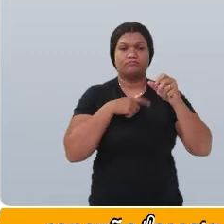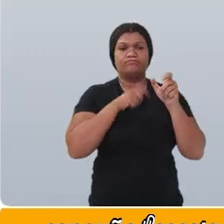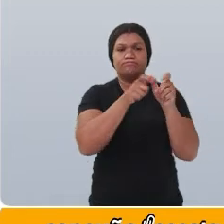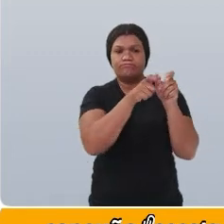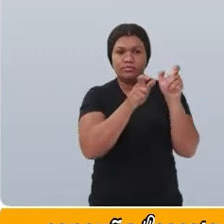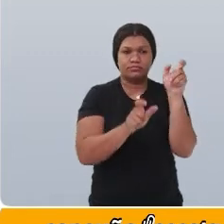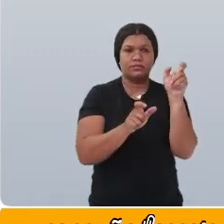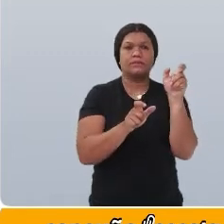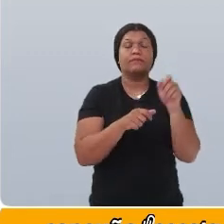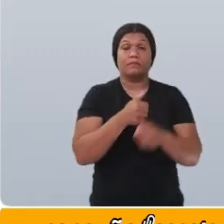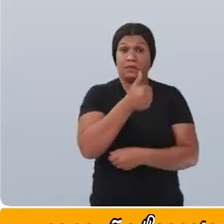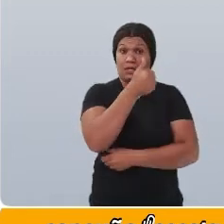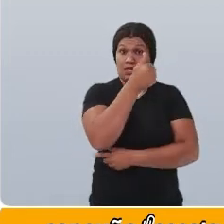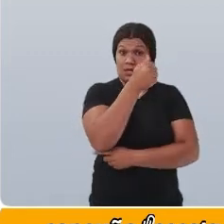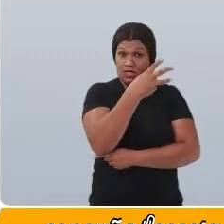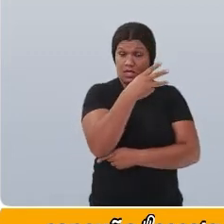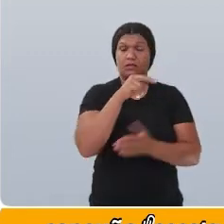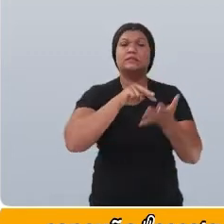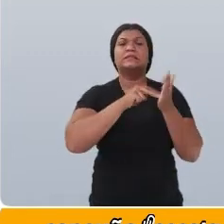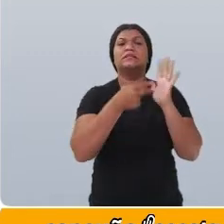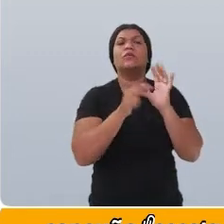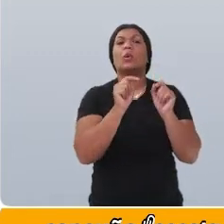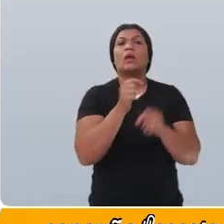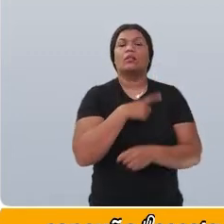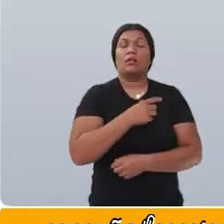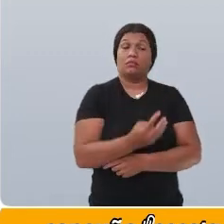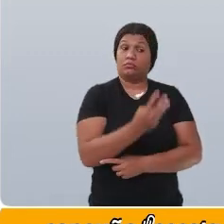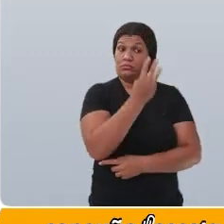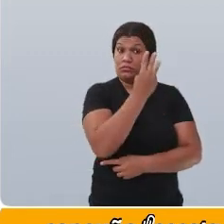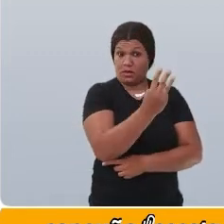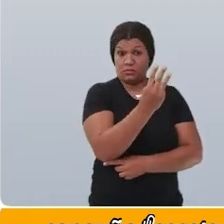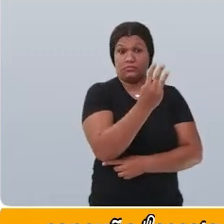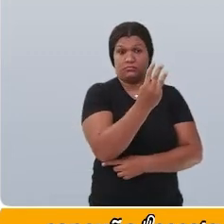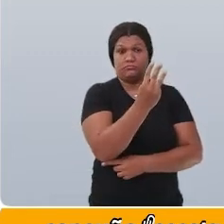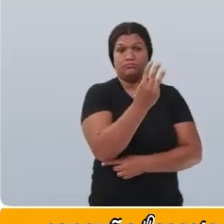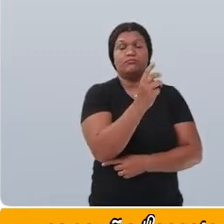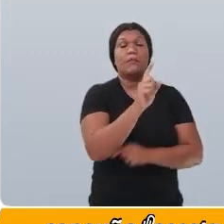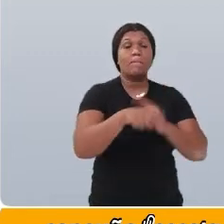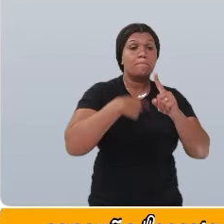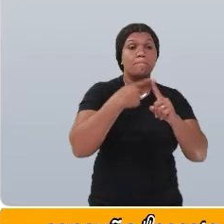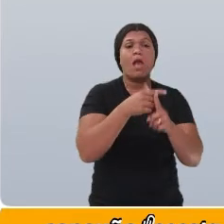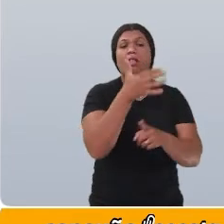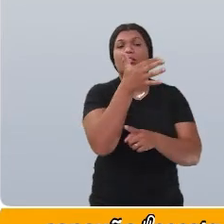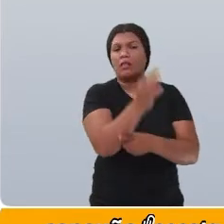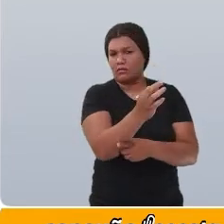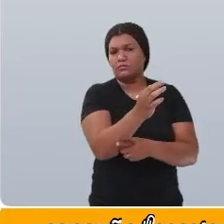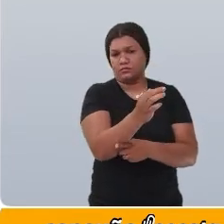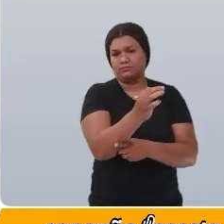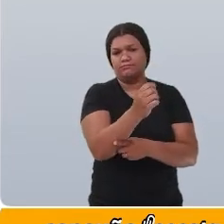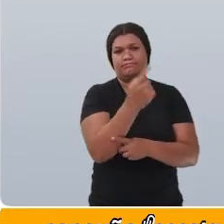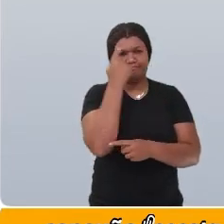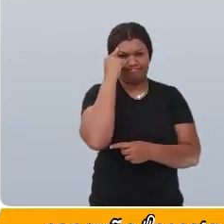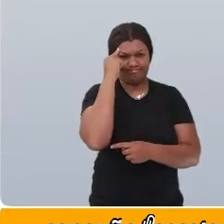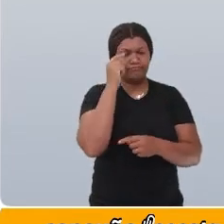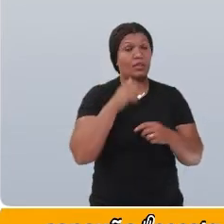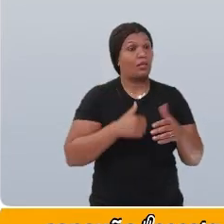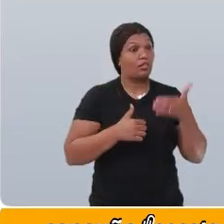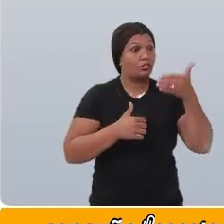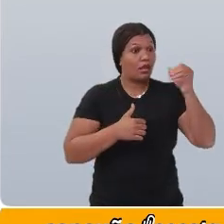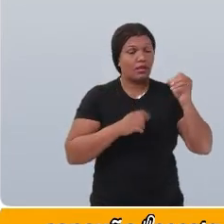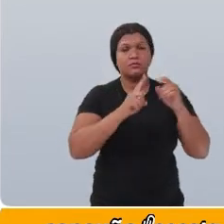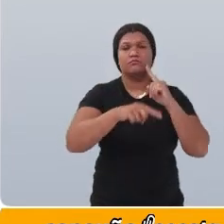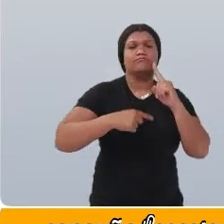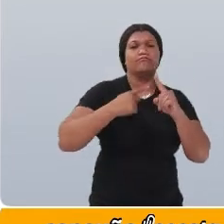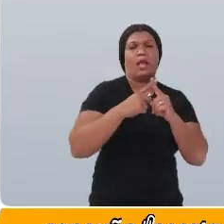quer dizer que eu tenho 3 unidades e uma dezena, ou seja, 10